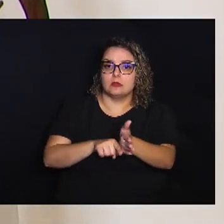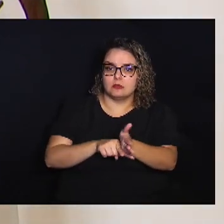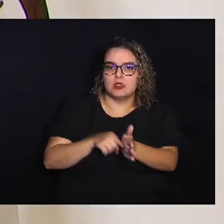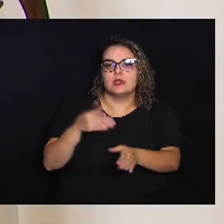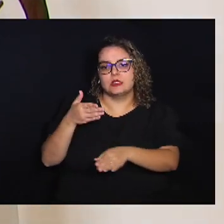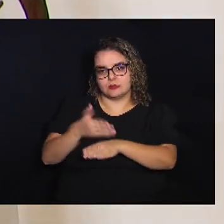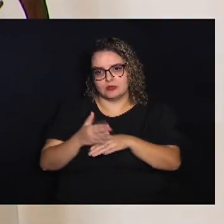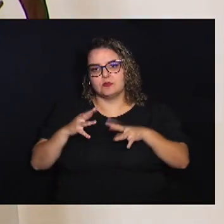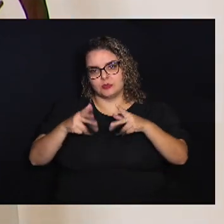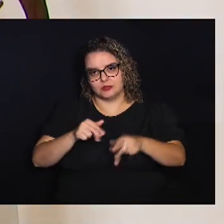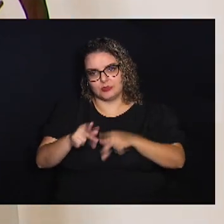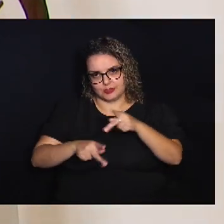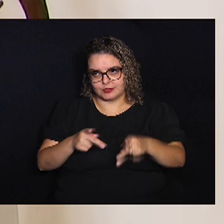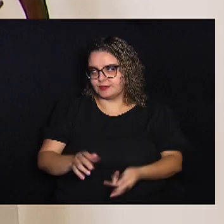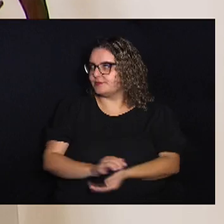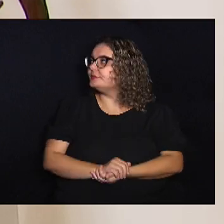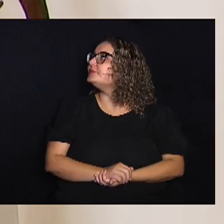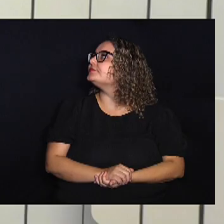acessado Pela população